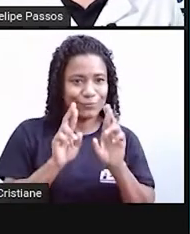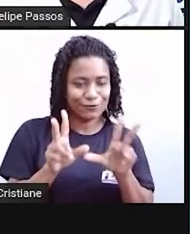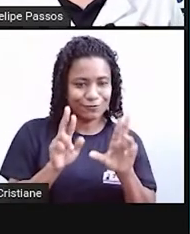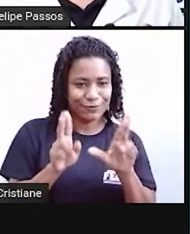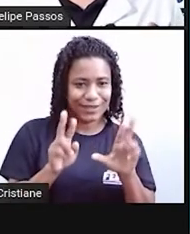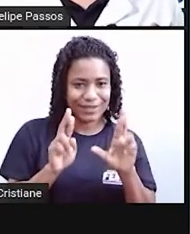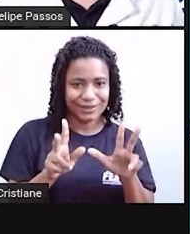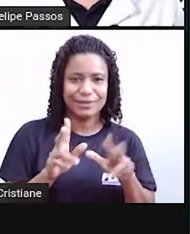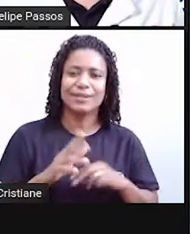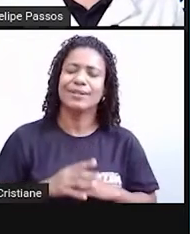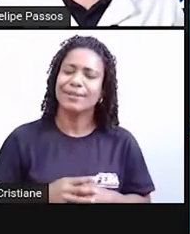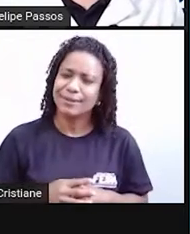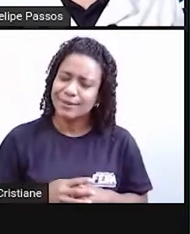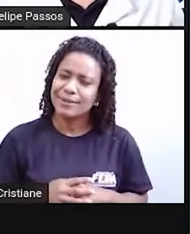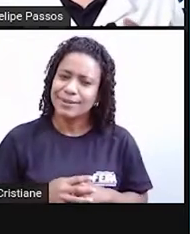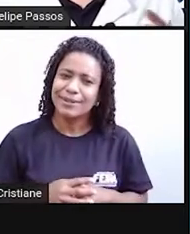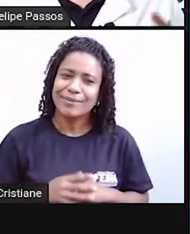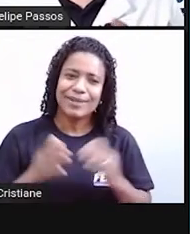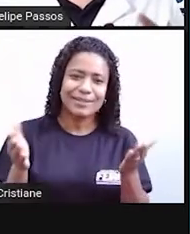precisa agora fazer uma...